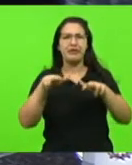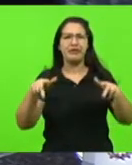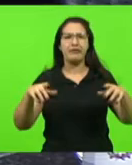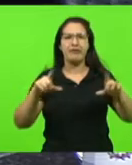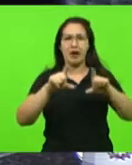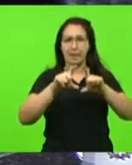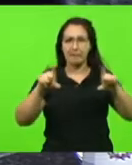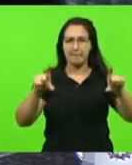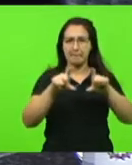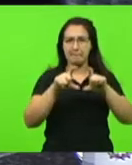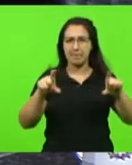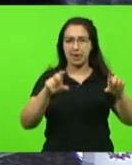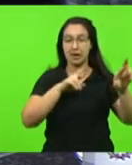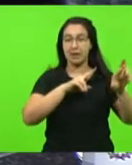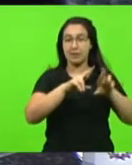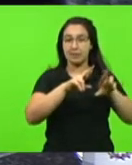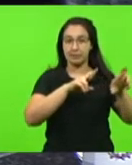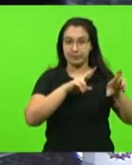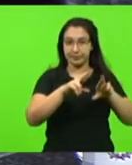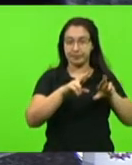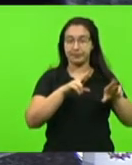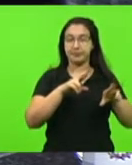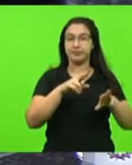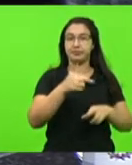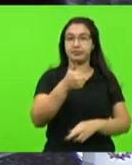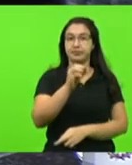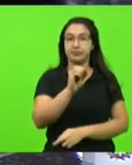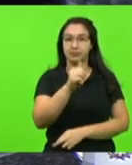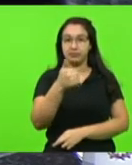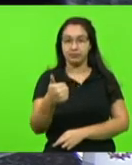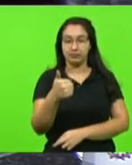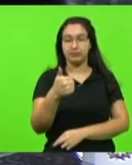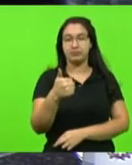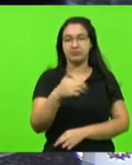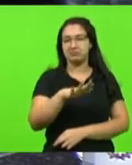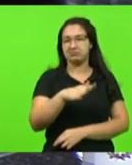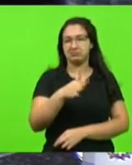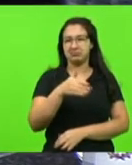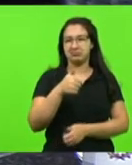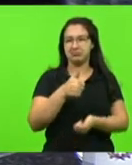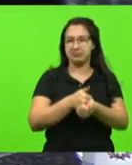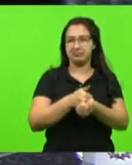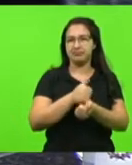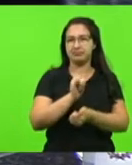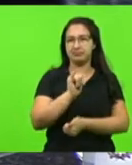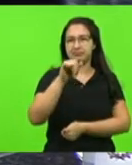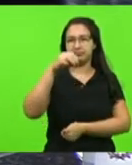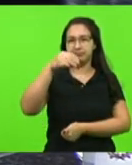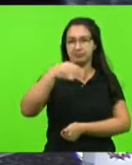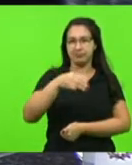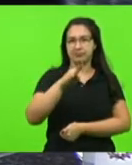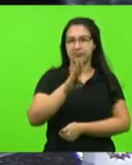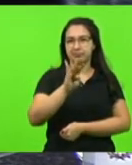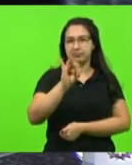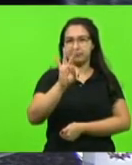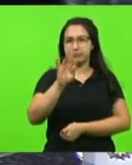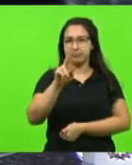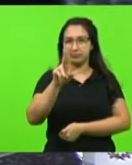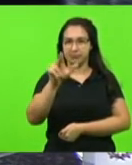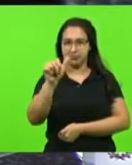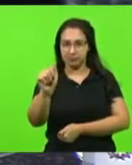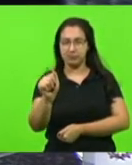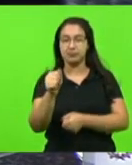dizer o local, na BR-101, ali na reta, nas proximidades do município de Imbituba. A placa dizia assim, um